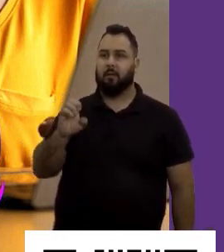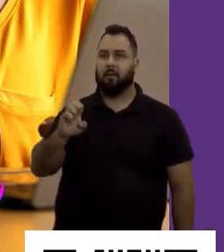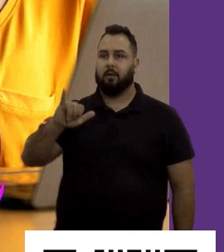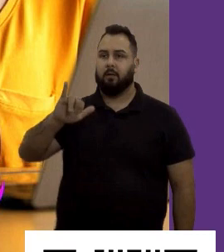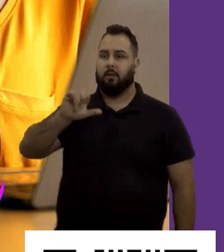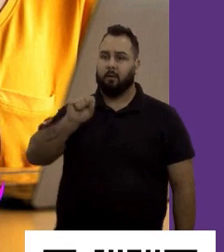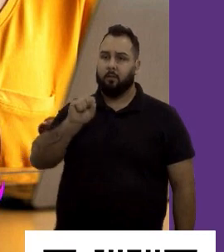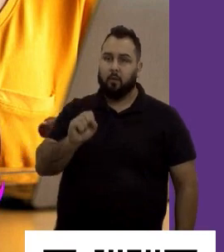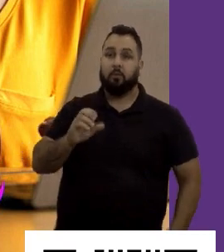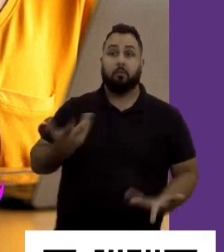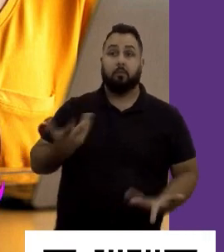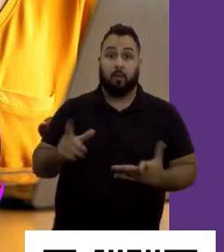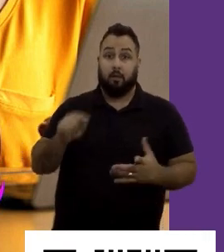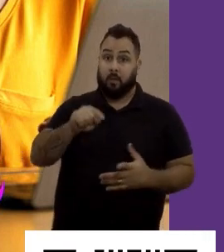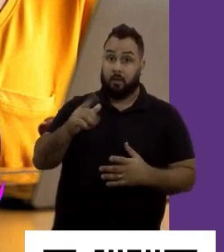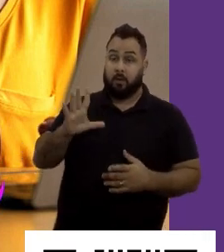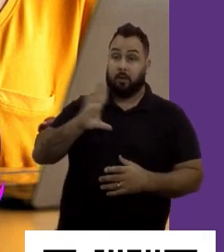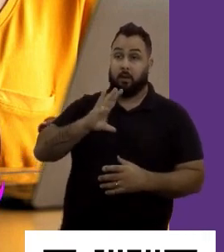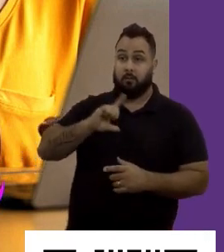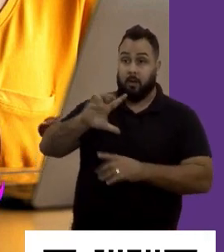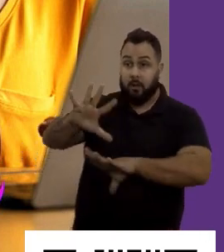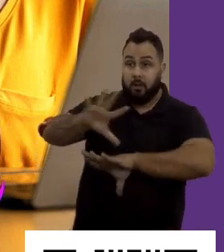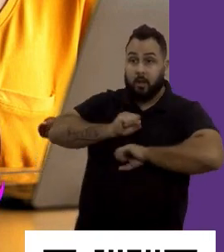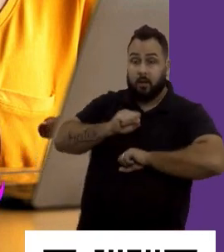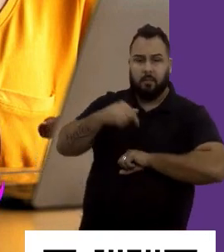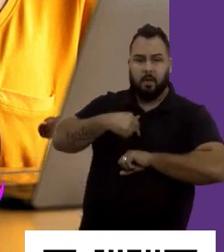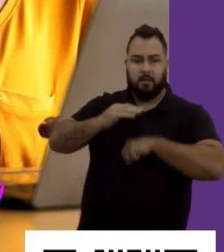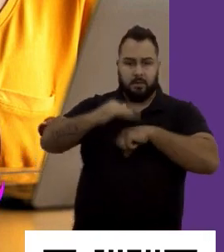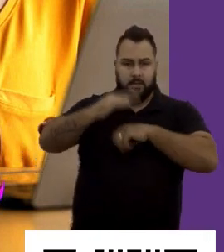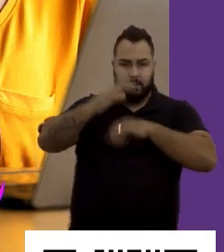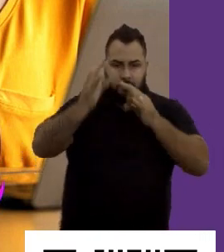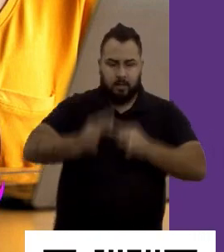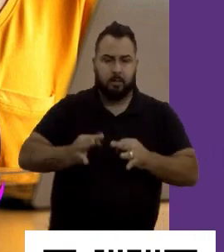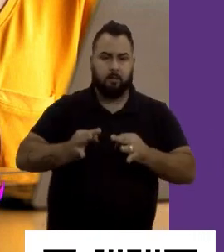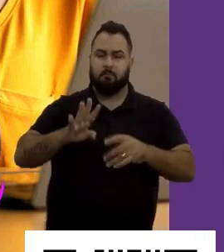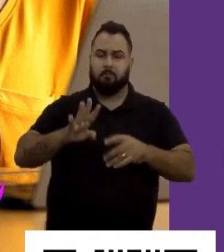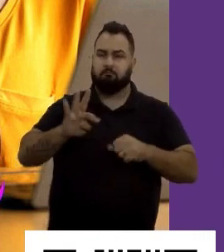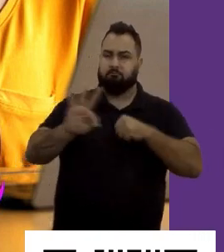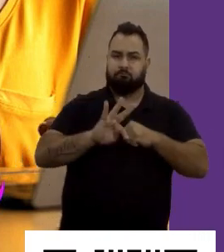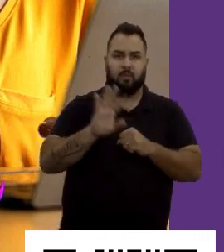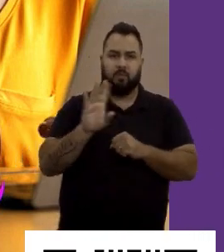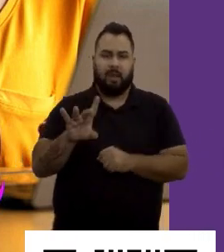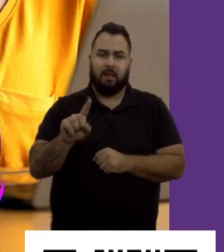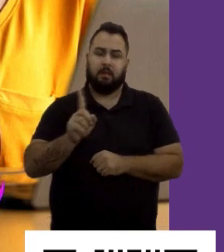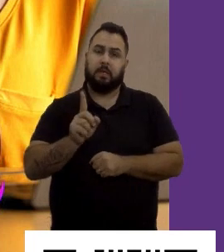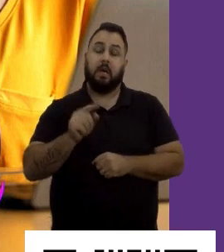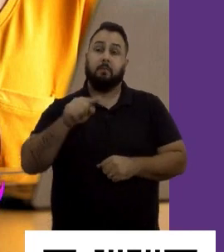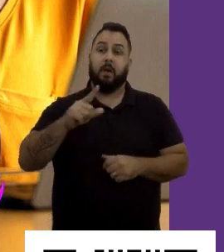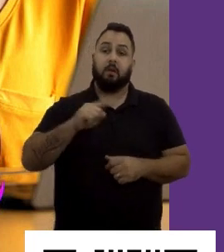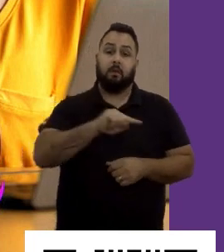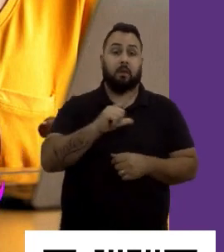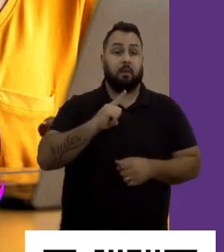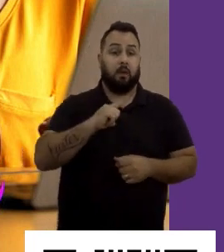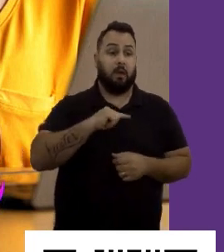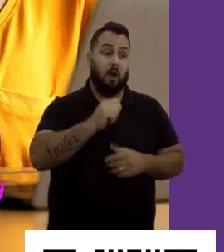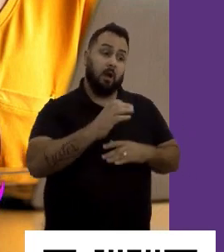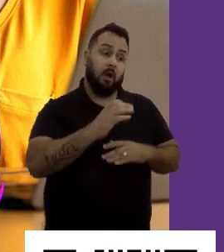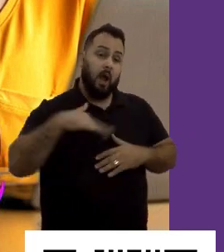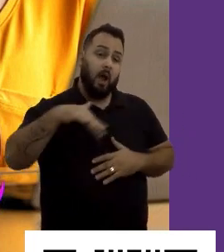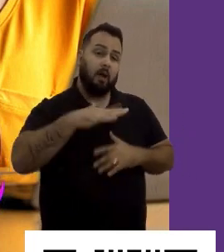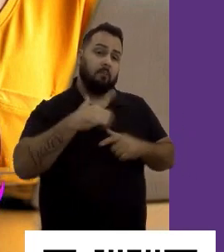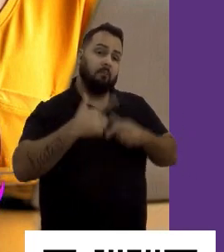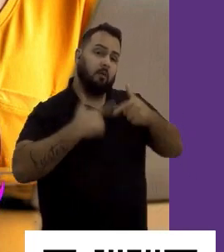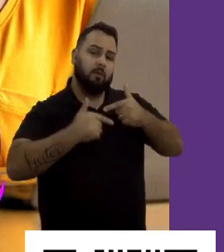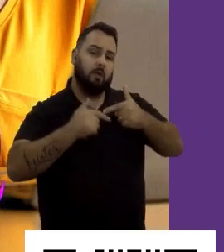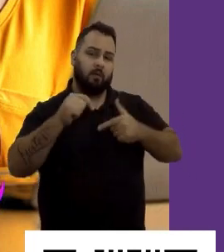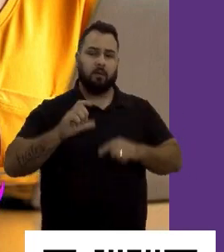mais plena, não só técnica, mas também comportamental com aquele cargo, você vai reduzir isso. Você vai aumentar a